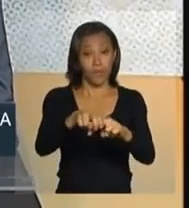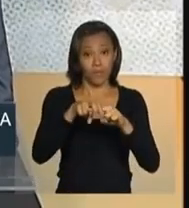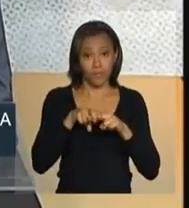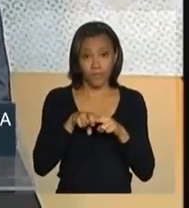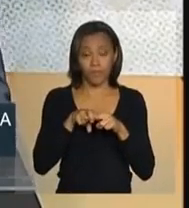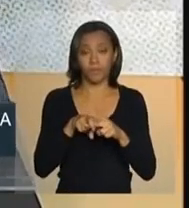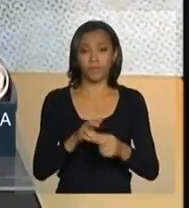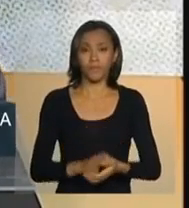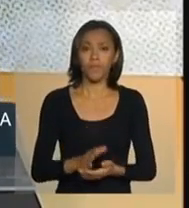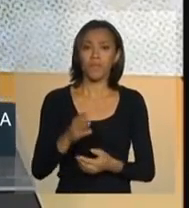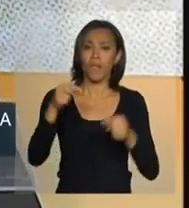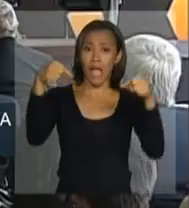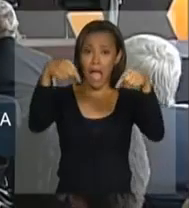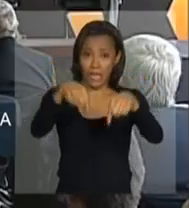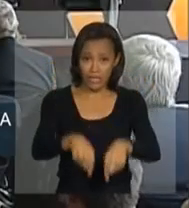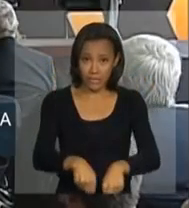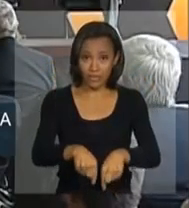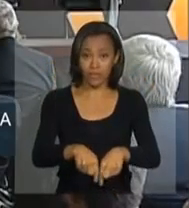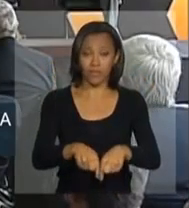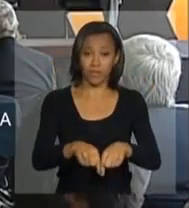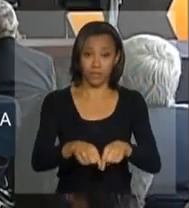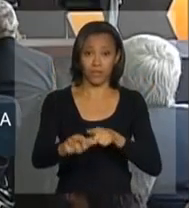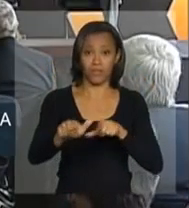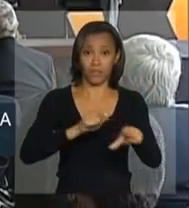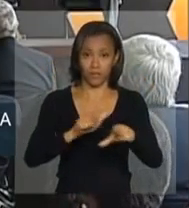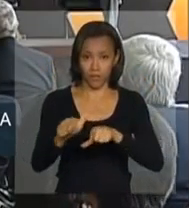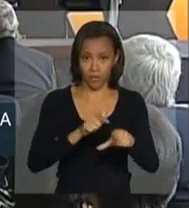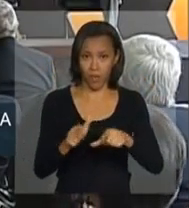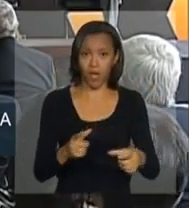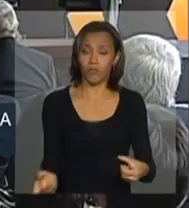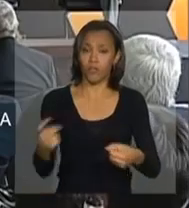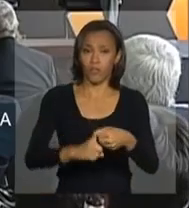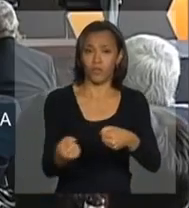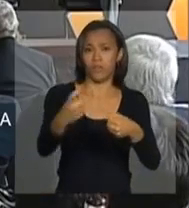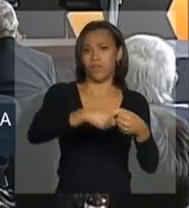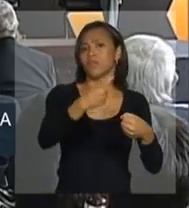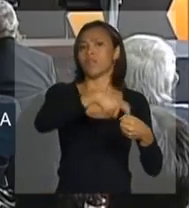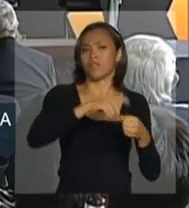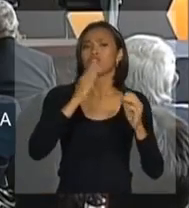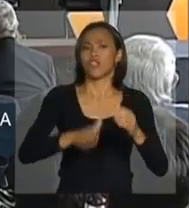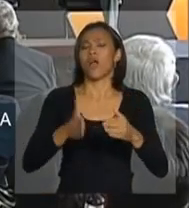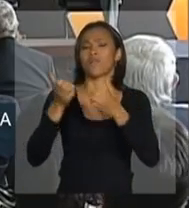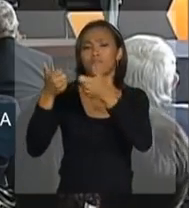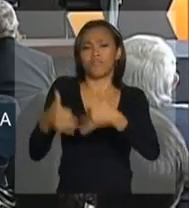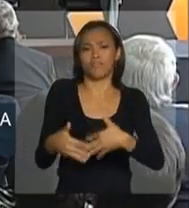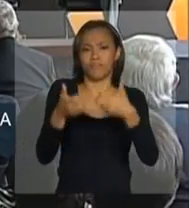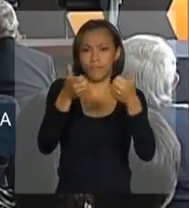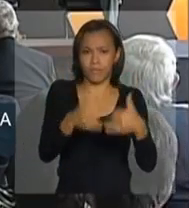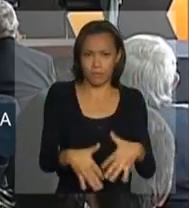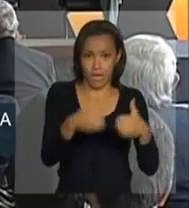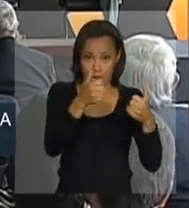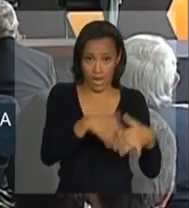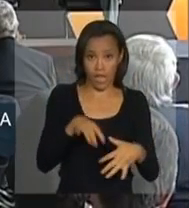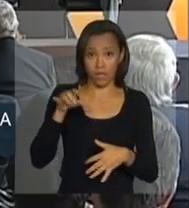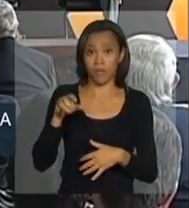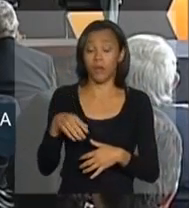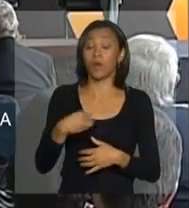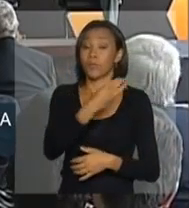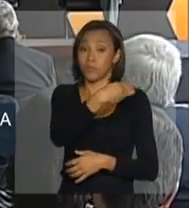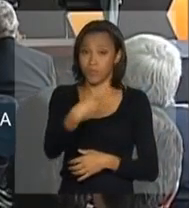é que dentro dessa ação integrada, que já foi aqui também discorrida pelos meus colegas ministros